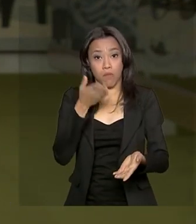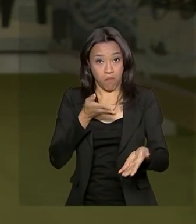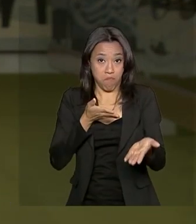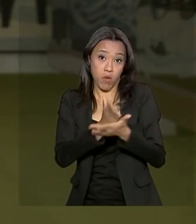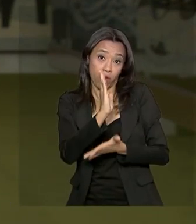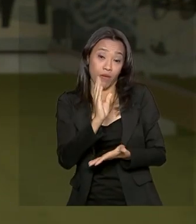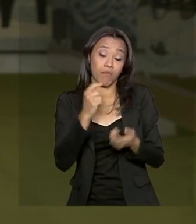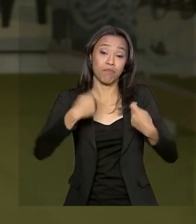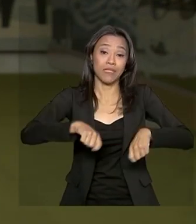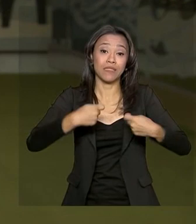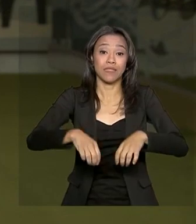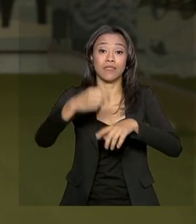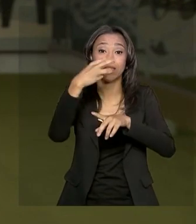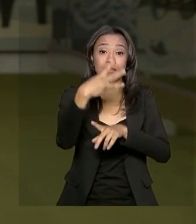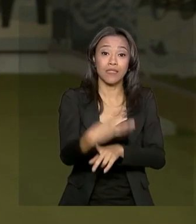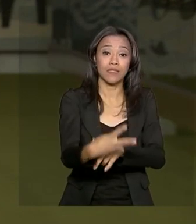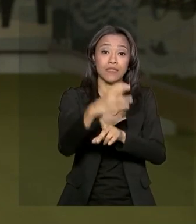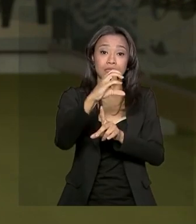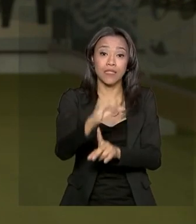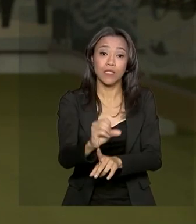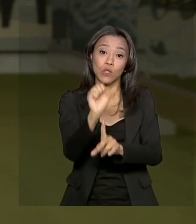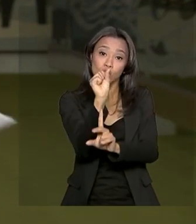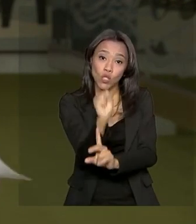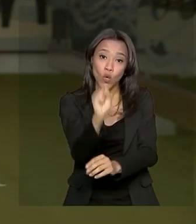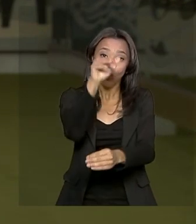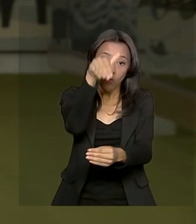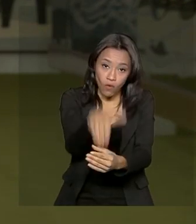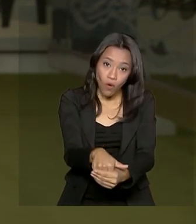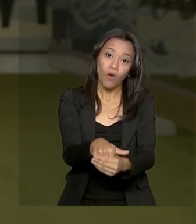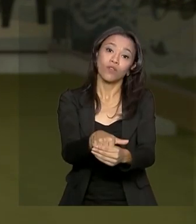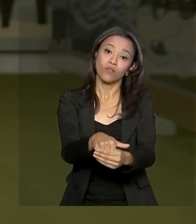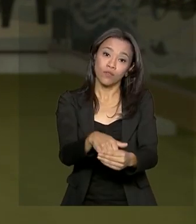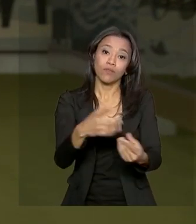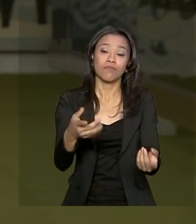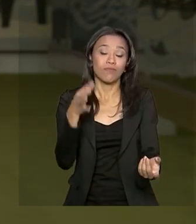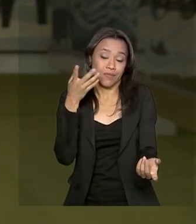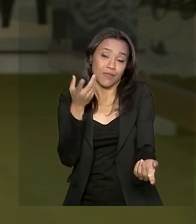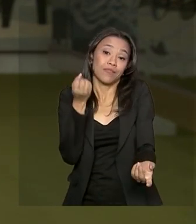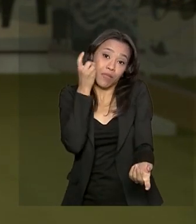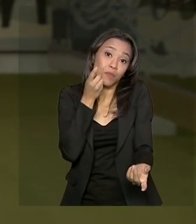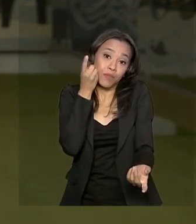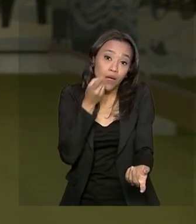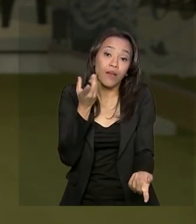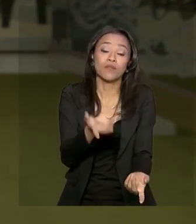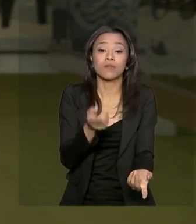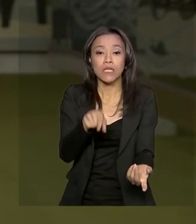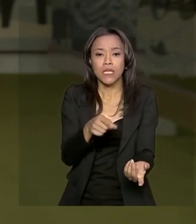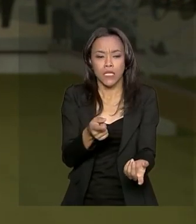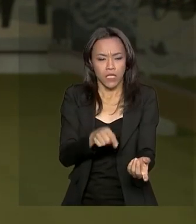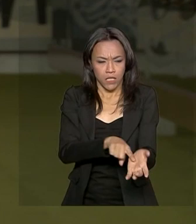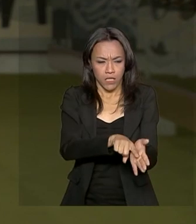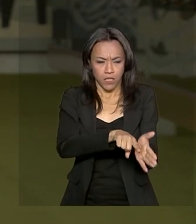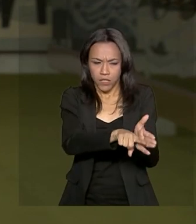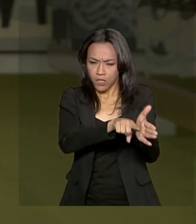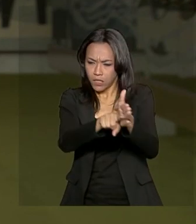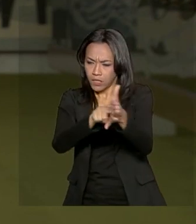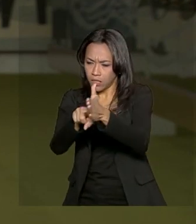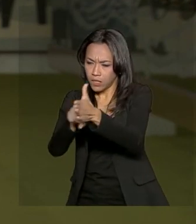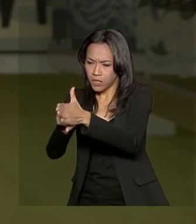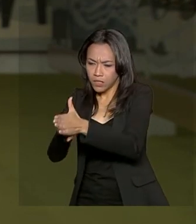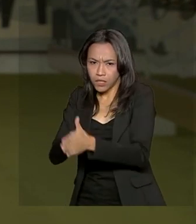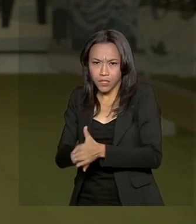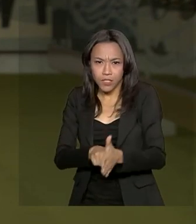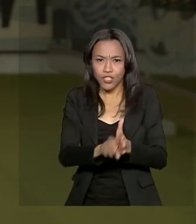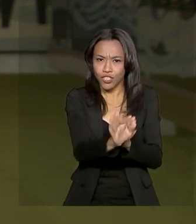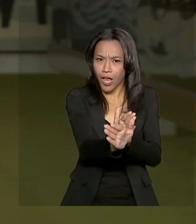são necessários 308 votos, o apoio de, no mínimo, 308 deputados. E o mapeamento desses votos já começa a ser feito, então,